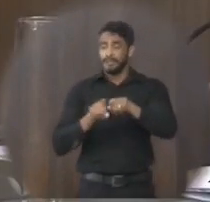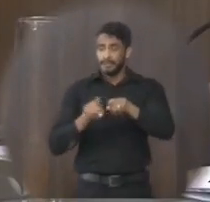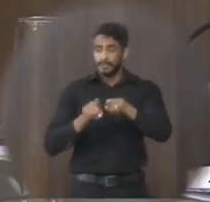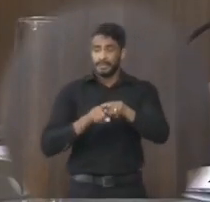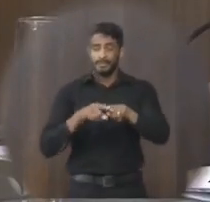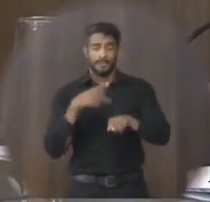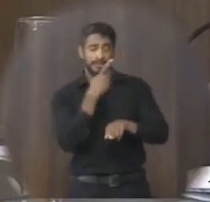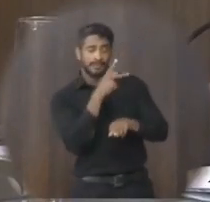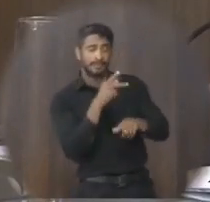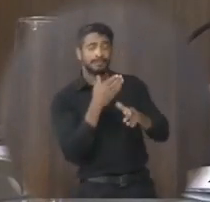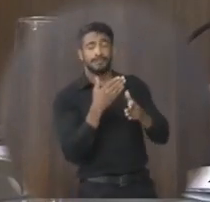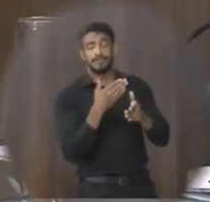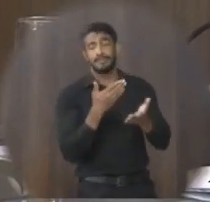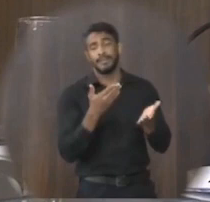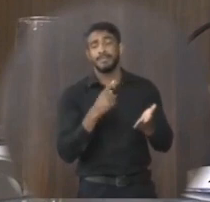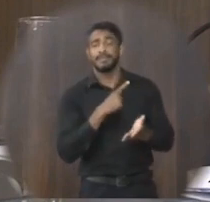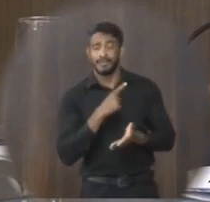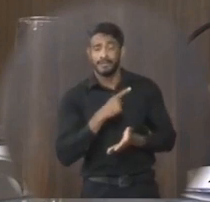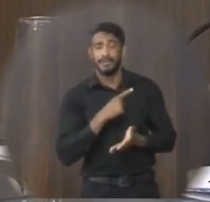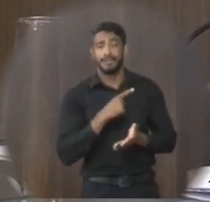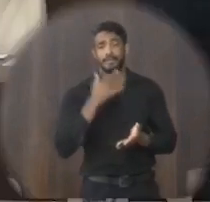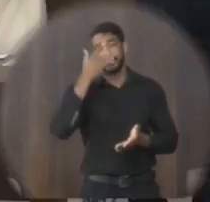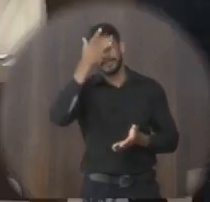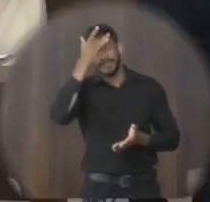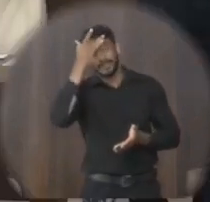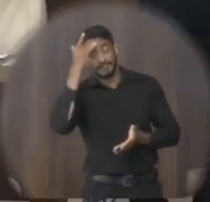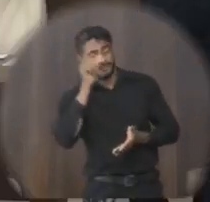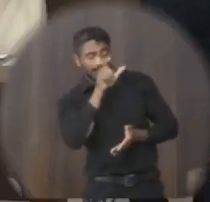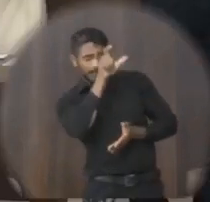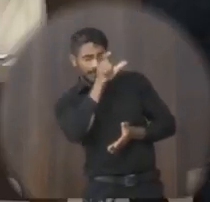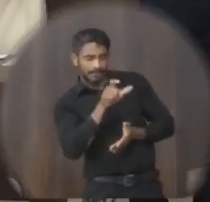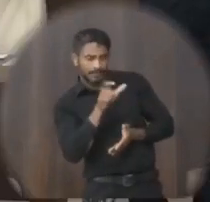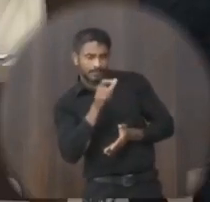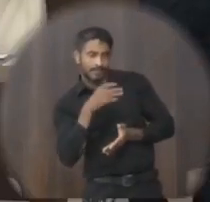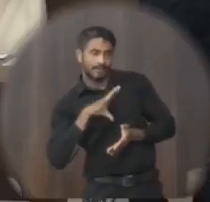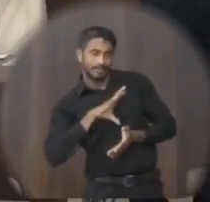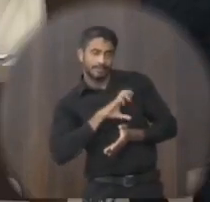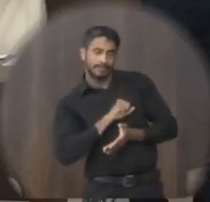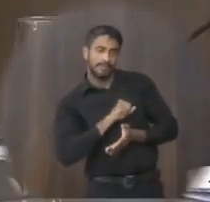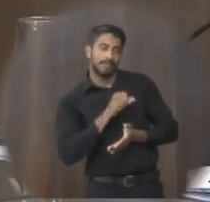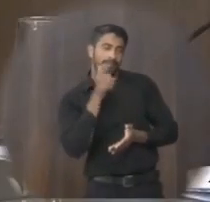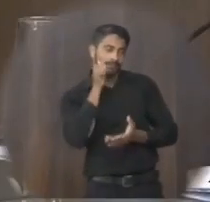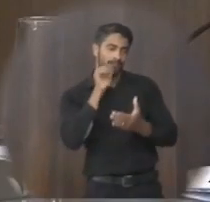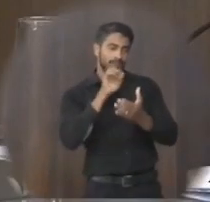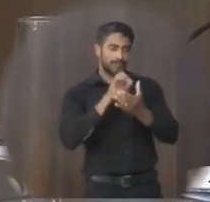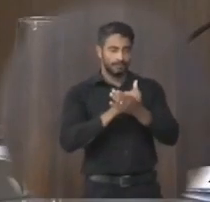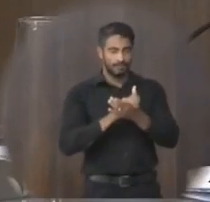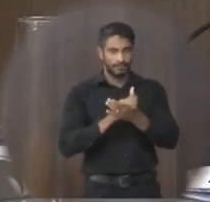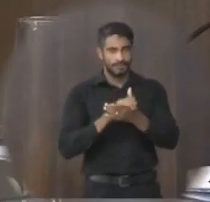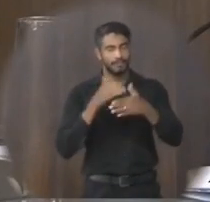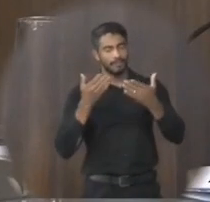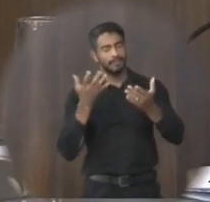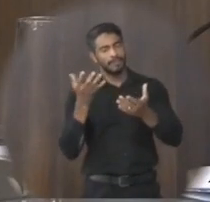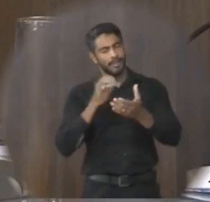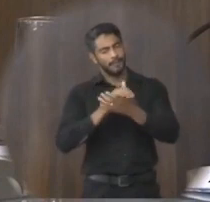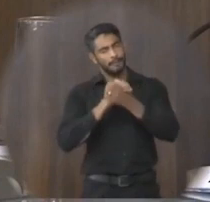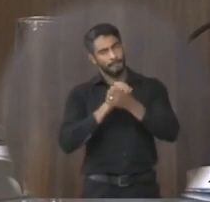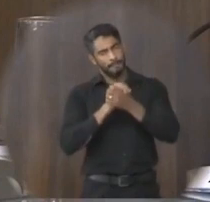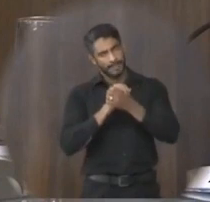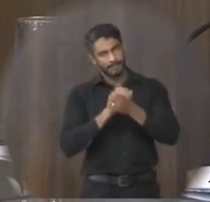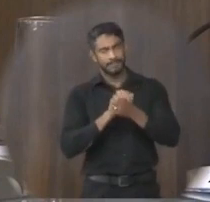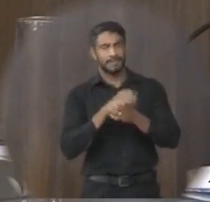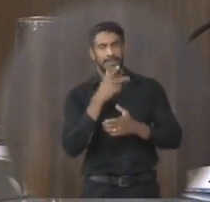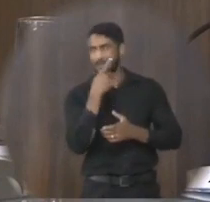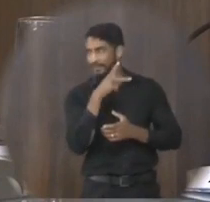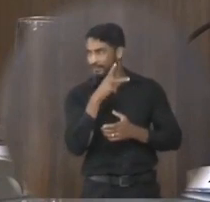igual a você que perdeu a sua pessoa, a pessoa que você amava. Então, assim, eu quero mais parabenizar a